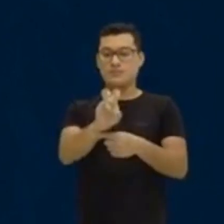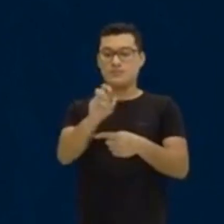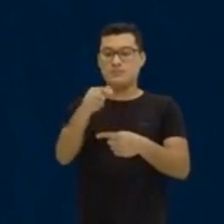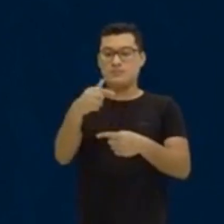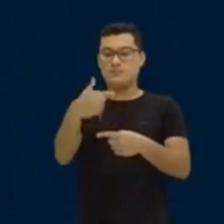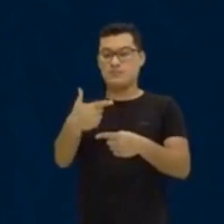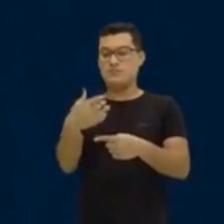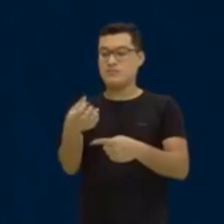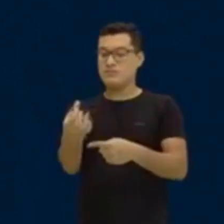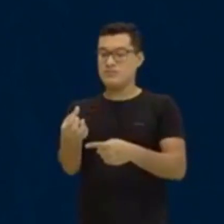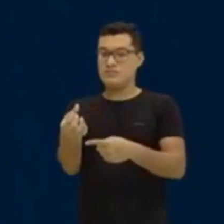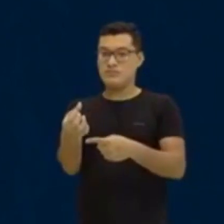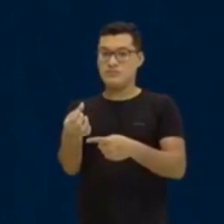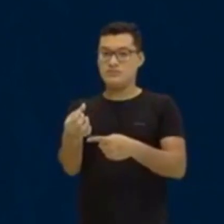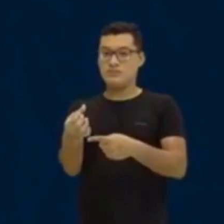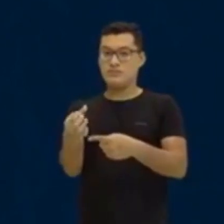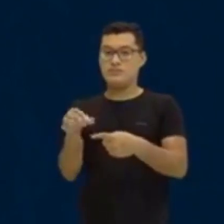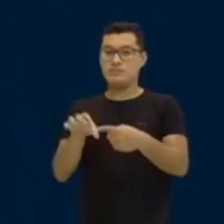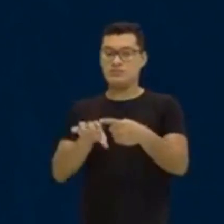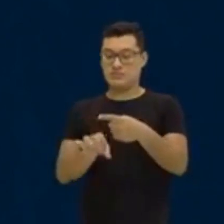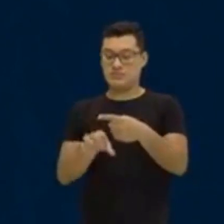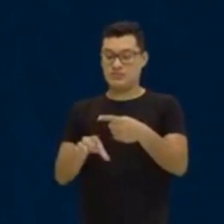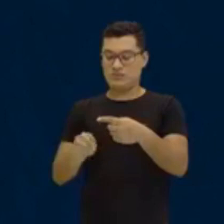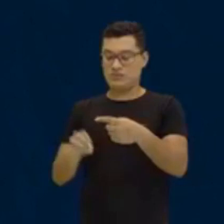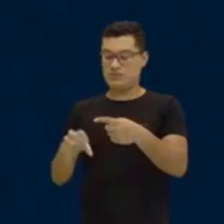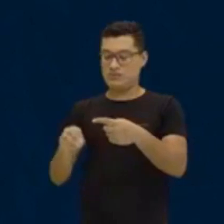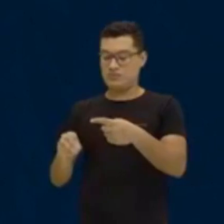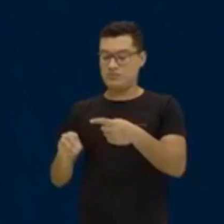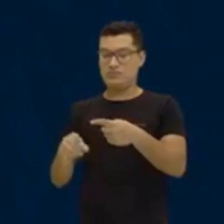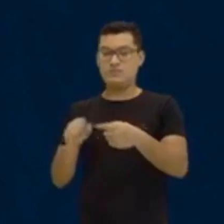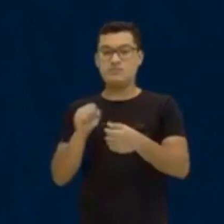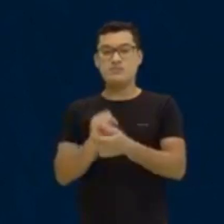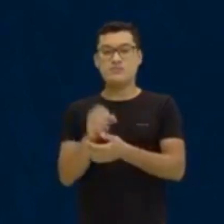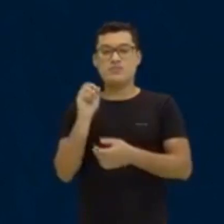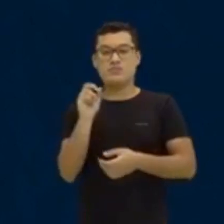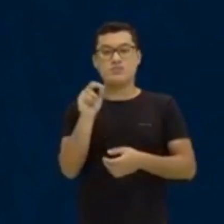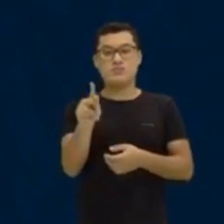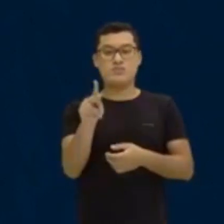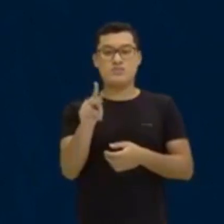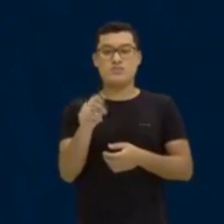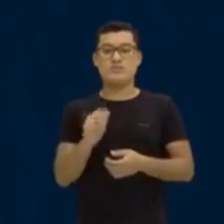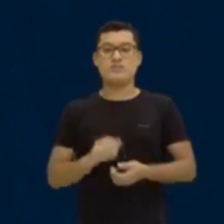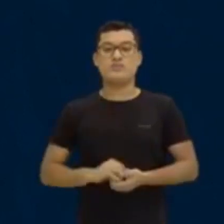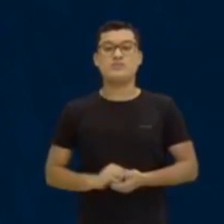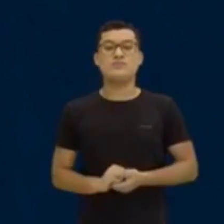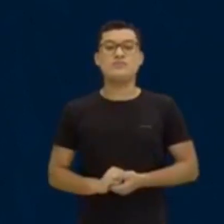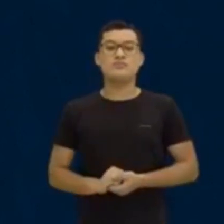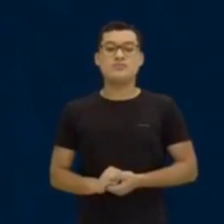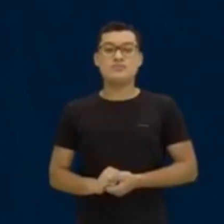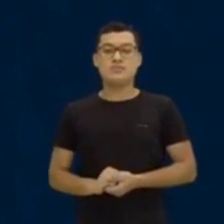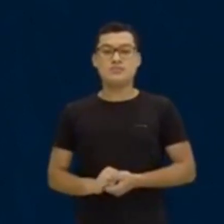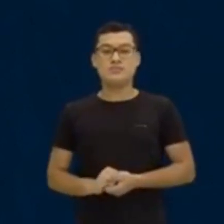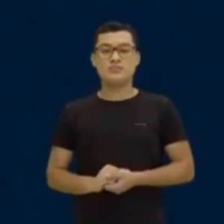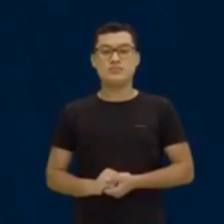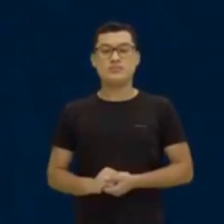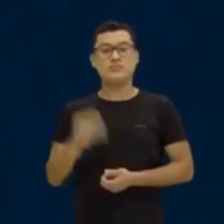sobre 900. Tá? Entendeu? Então, é uma